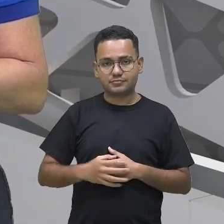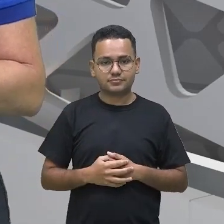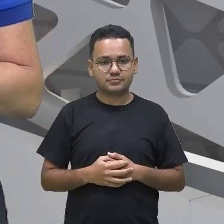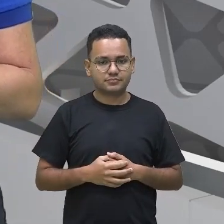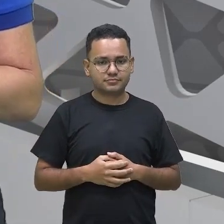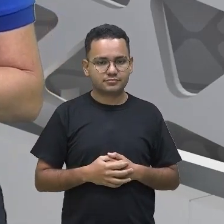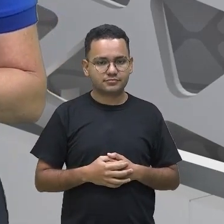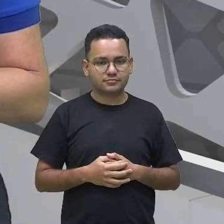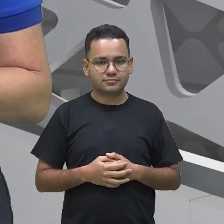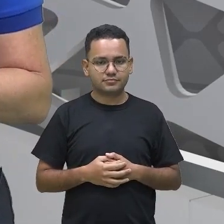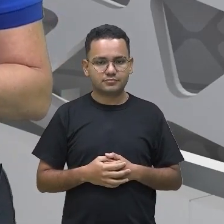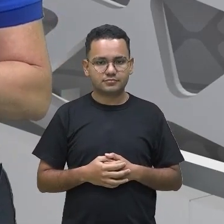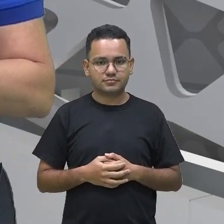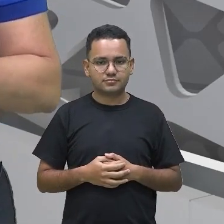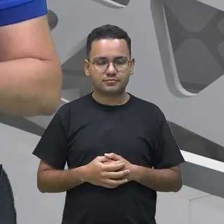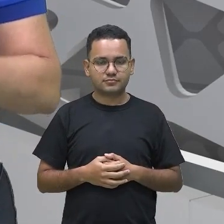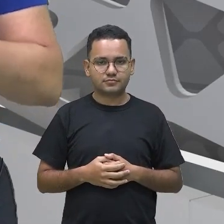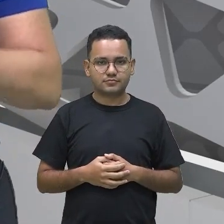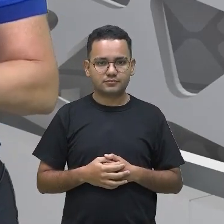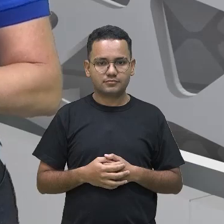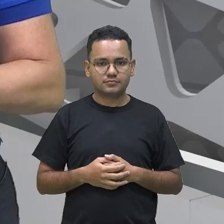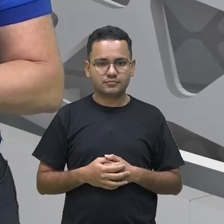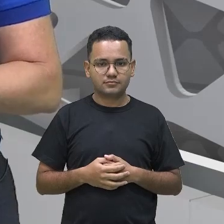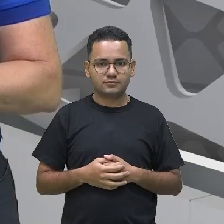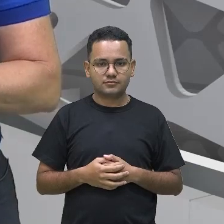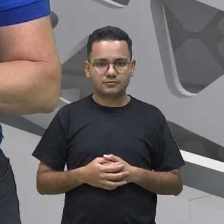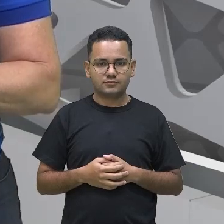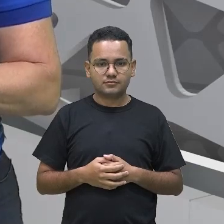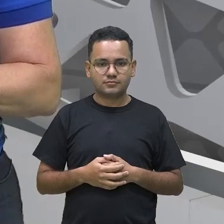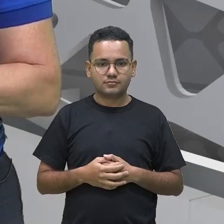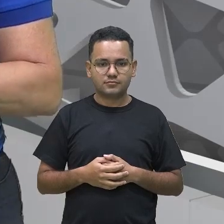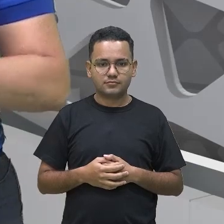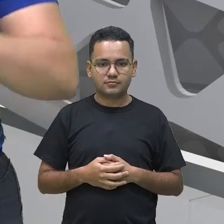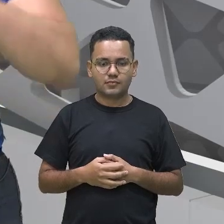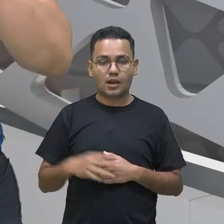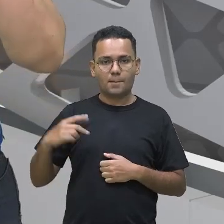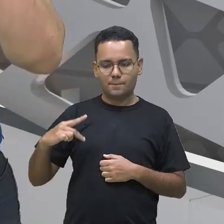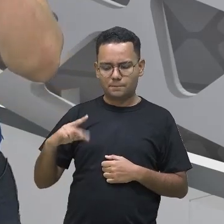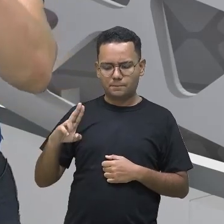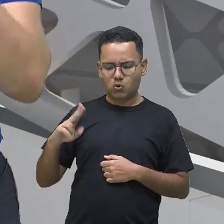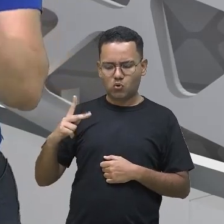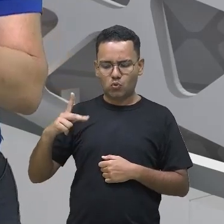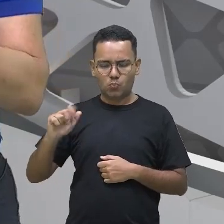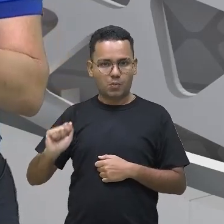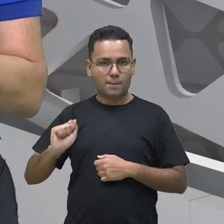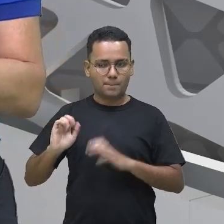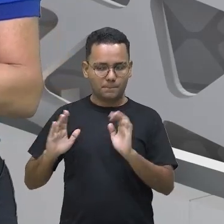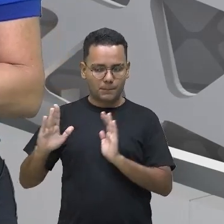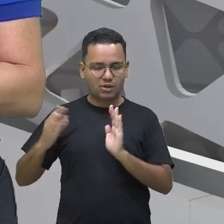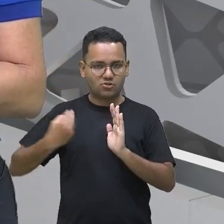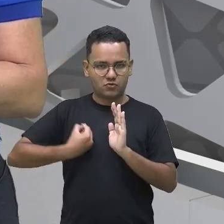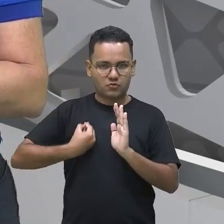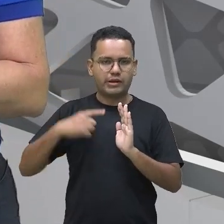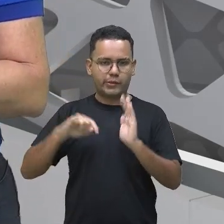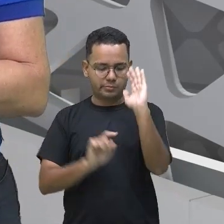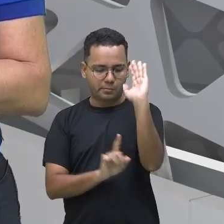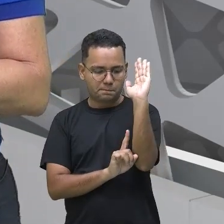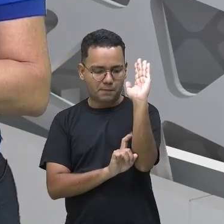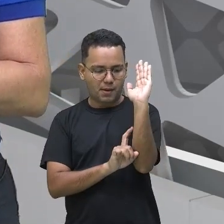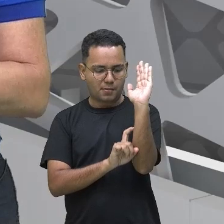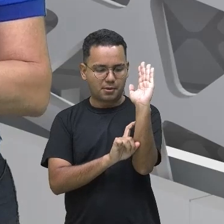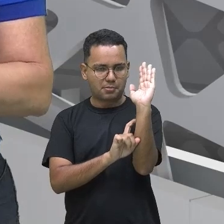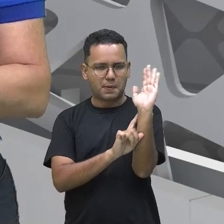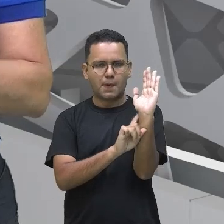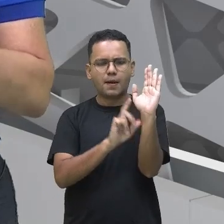A terceira, né? É a pulpa, que é quando ela fica dentro de um casulo.